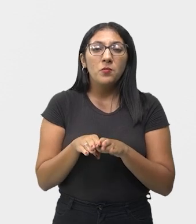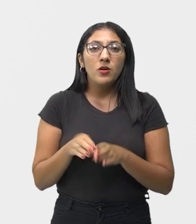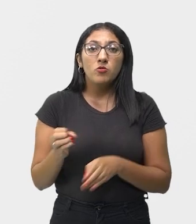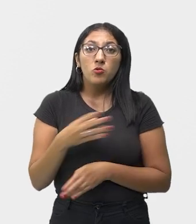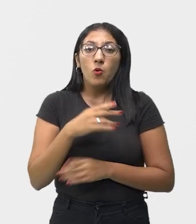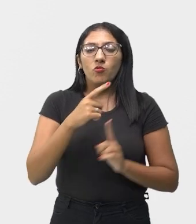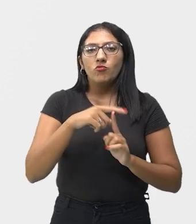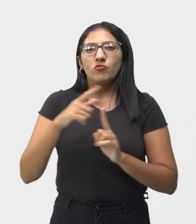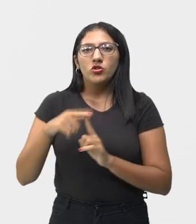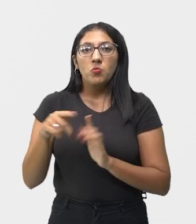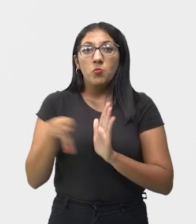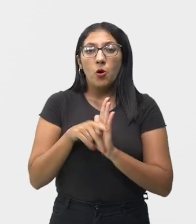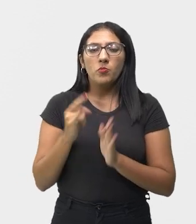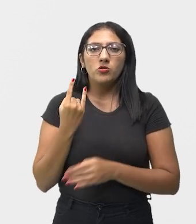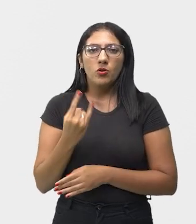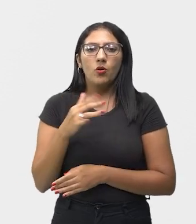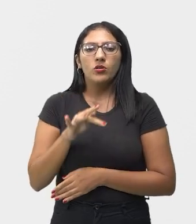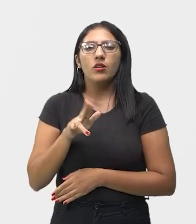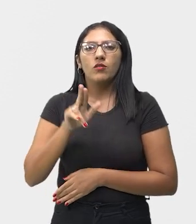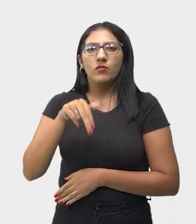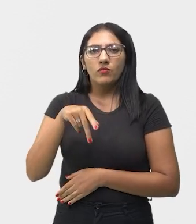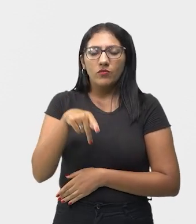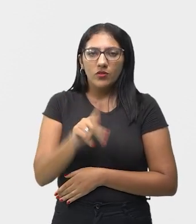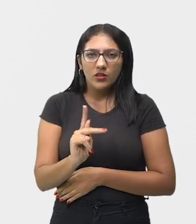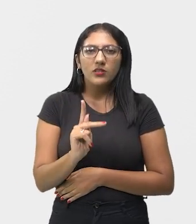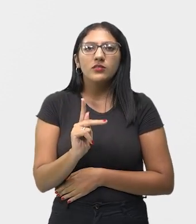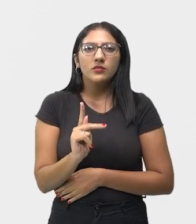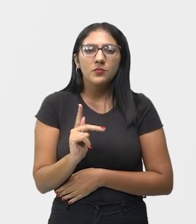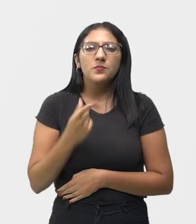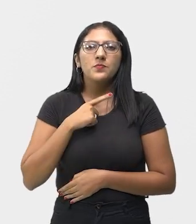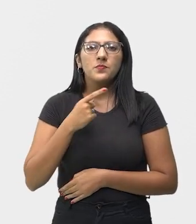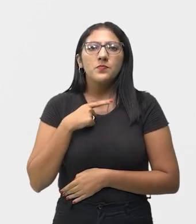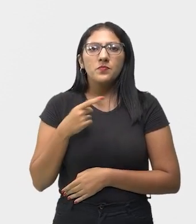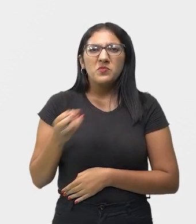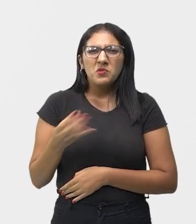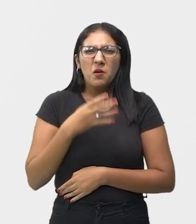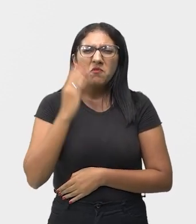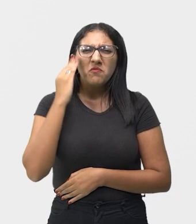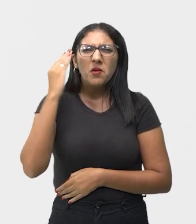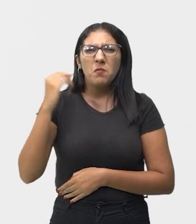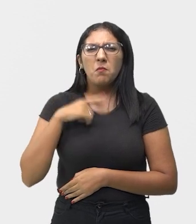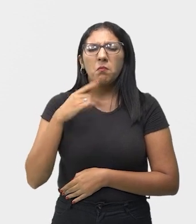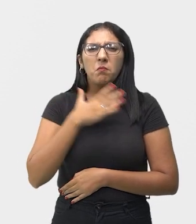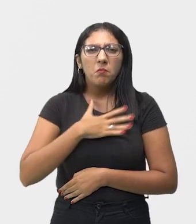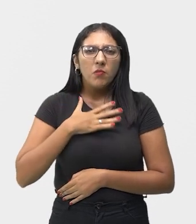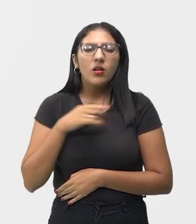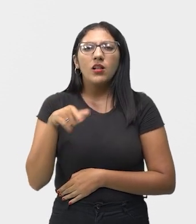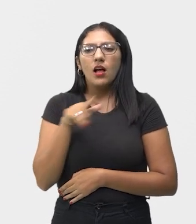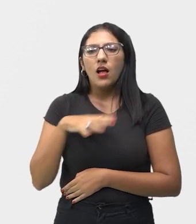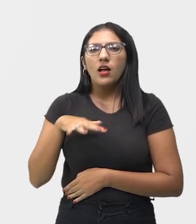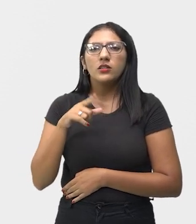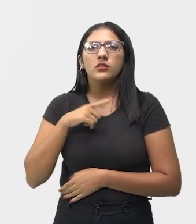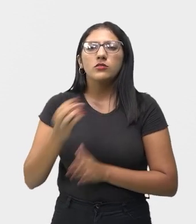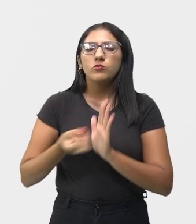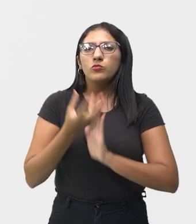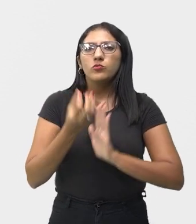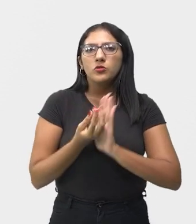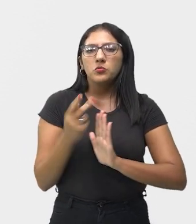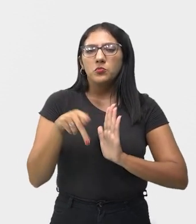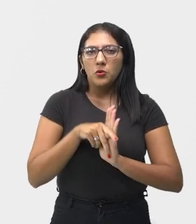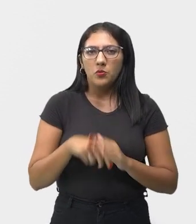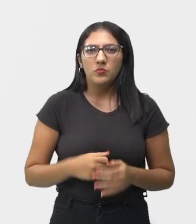E aí, várias bandas de rock de renome, e que existem até hoje, nasceram nessa década.